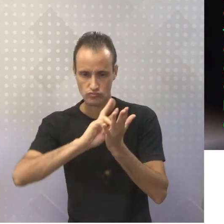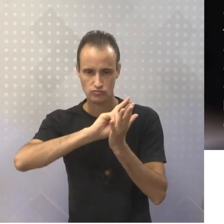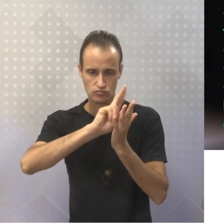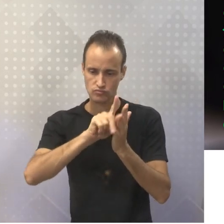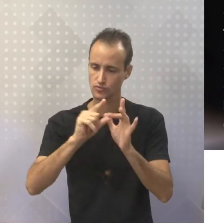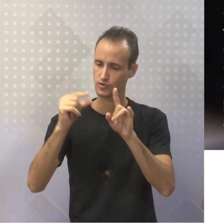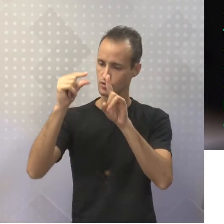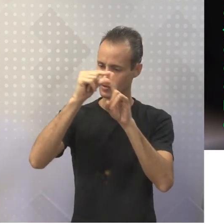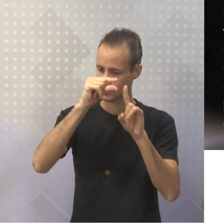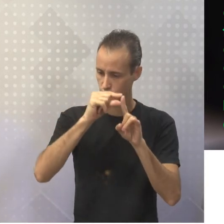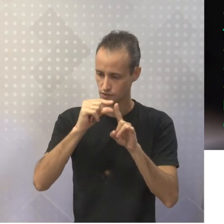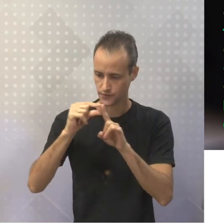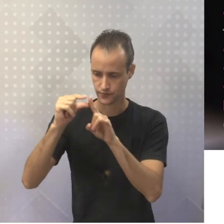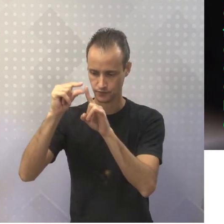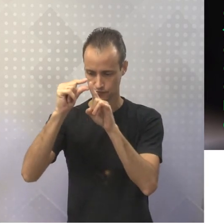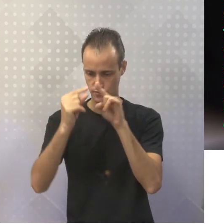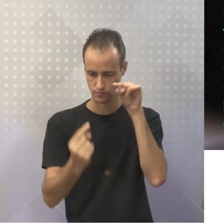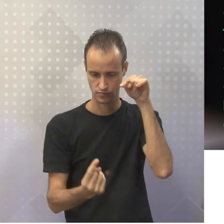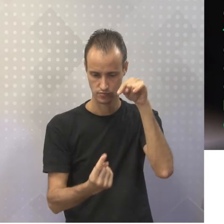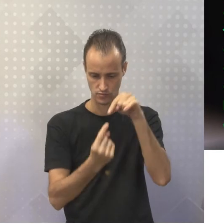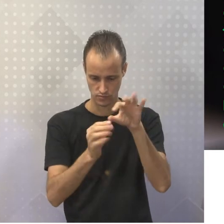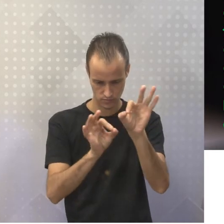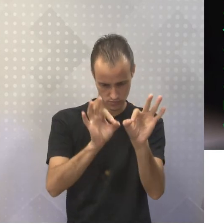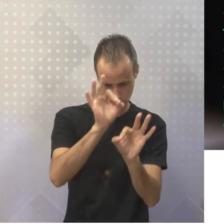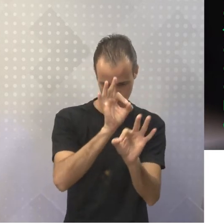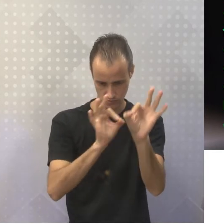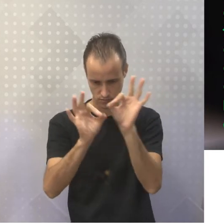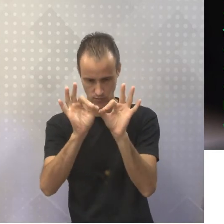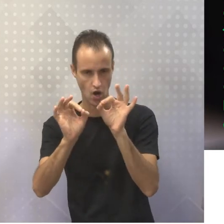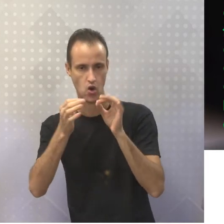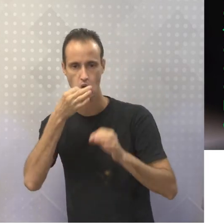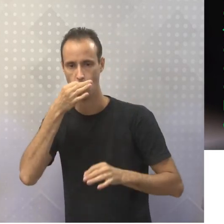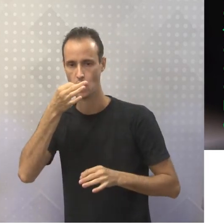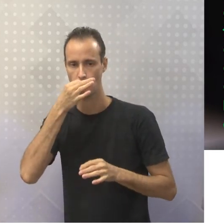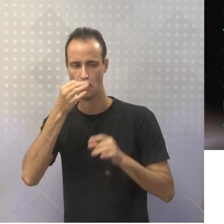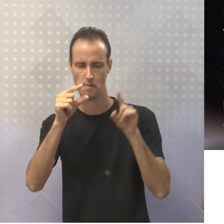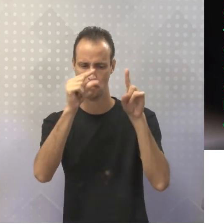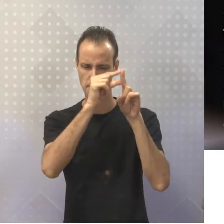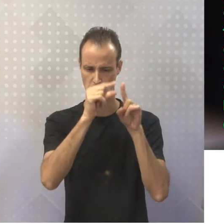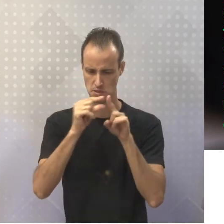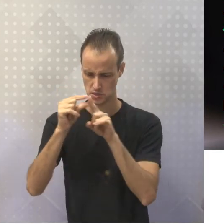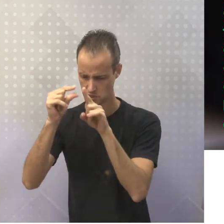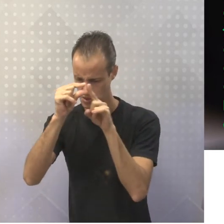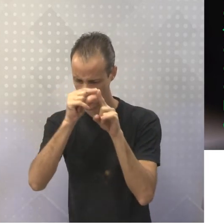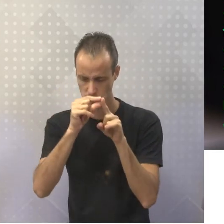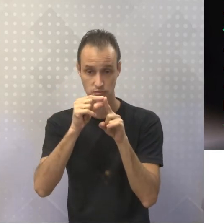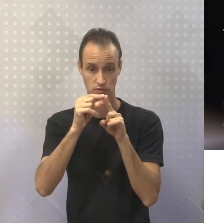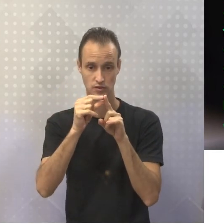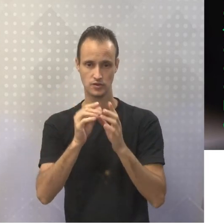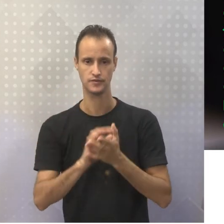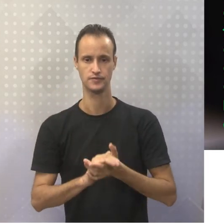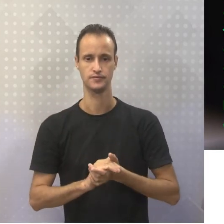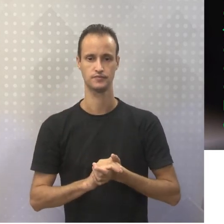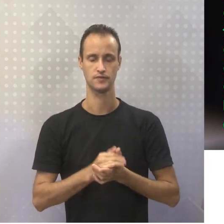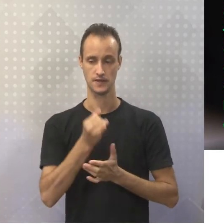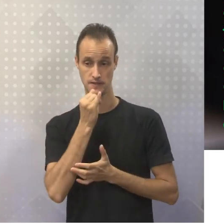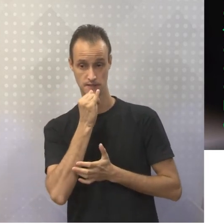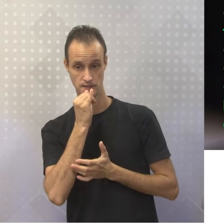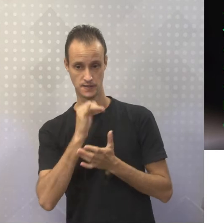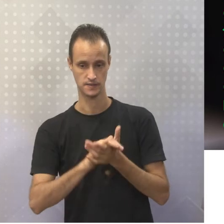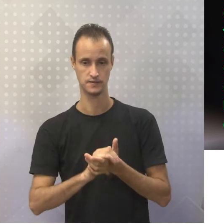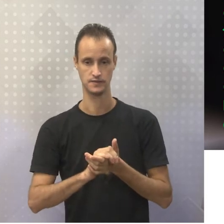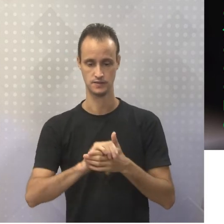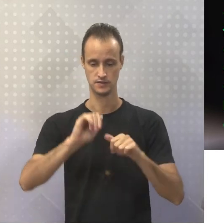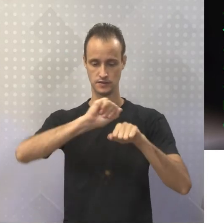de palavras que vão construir a argumentação. Palavras específicas. Então, a gente vai ter aqui, por exemplo, os